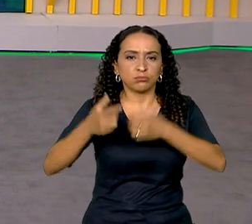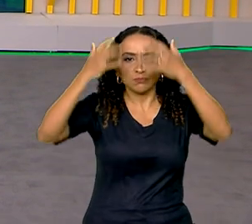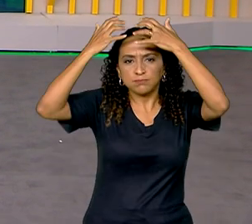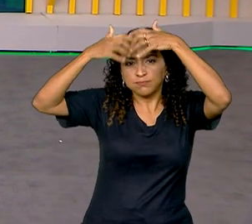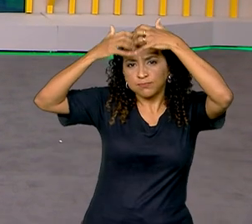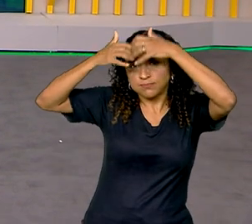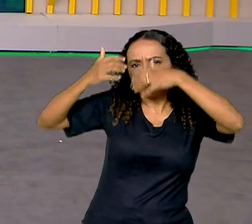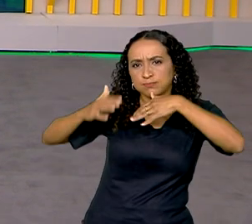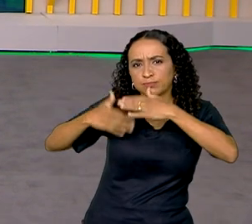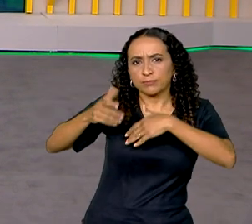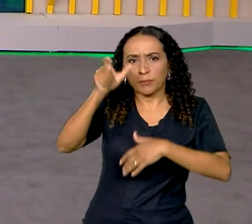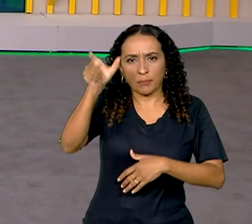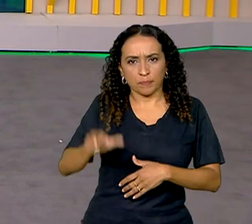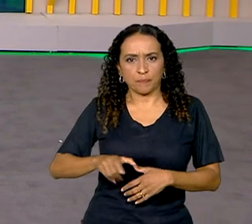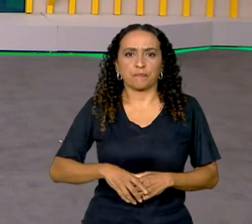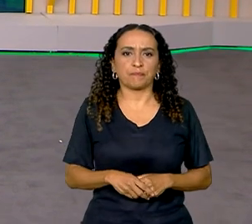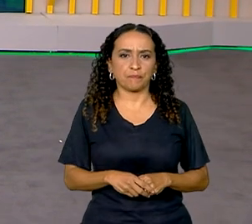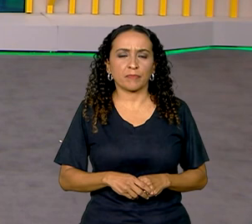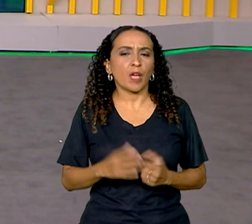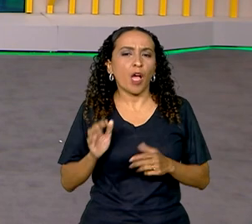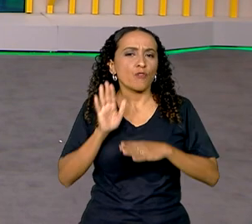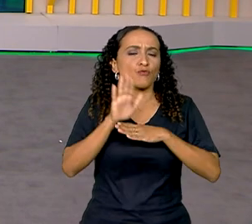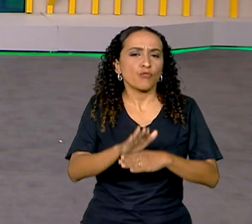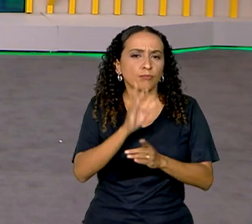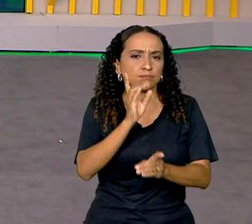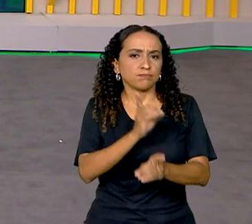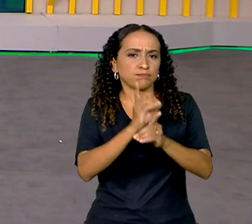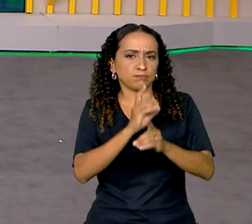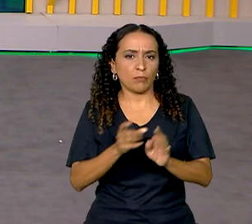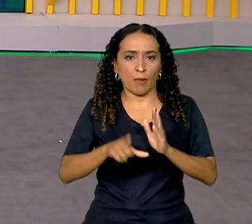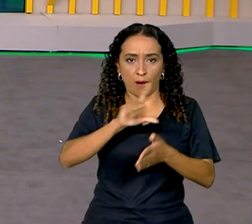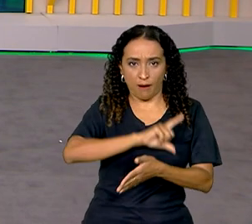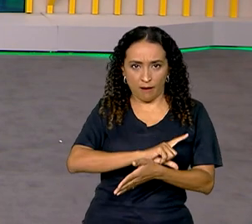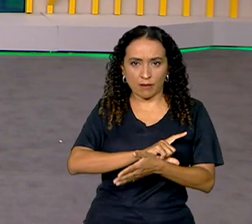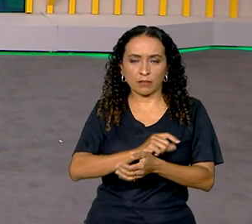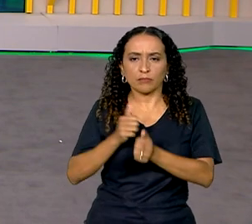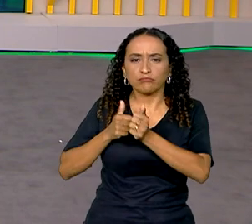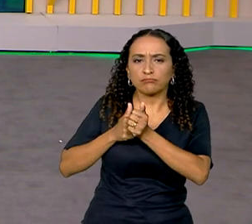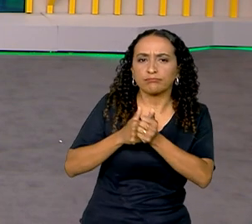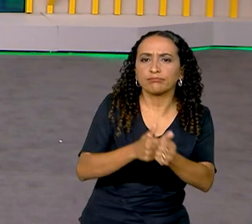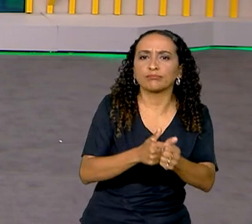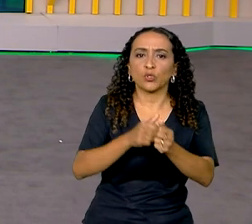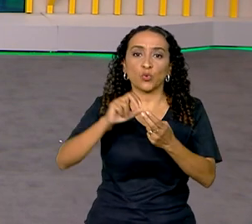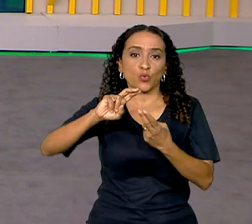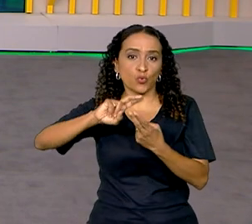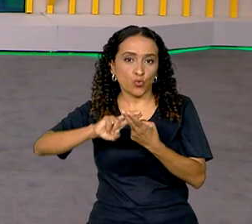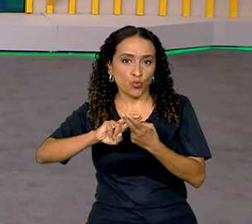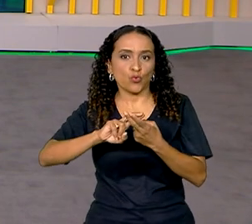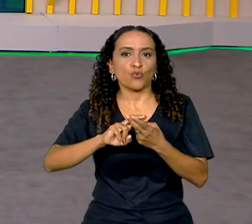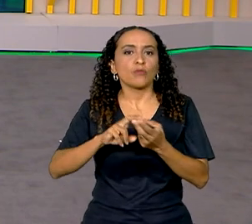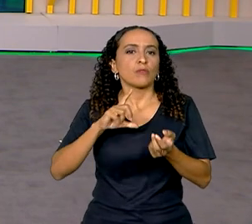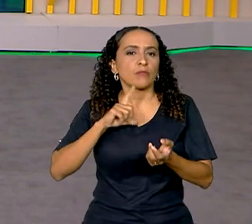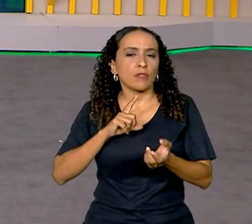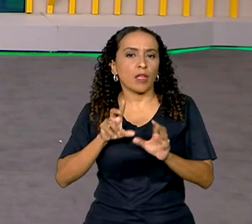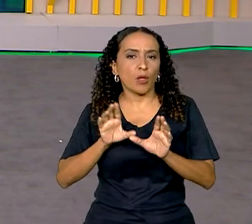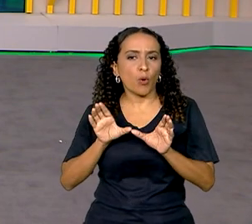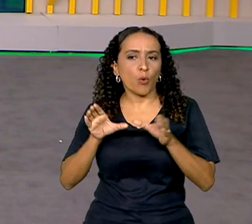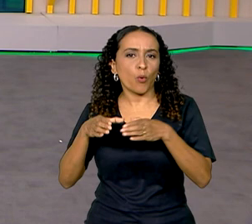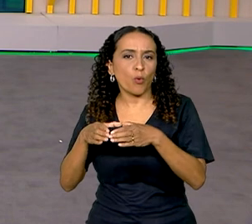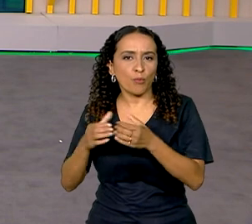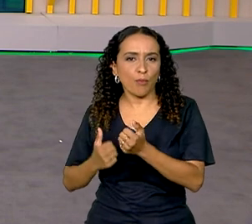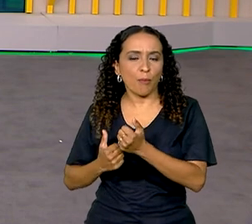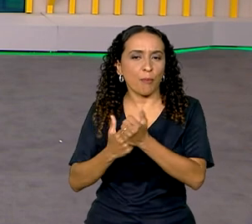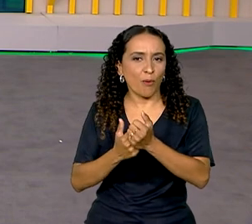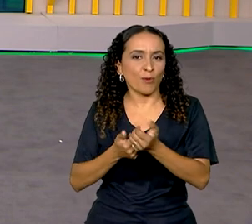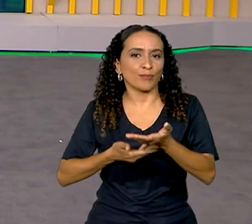neurodesenvolvimento da pessoa. E para ajudar no diagnóstico precoce e acompanhamento, o SUS conta com uma rede de apoio